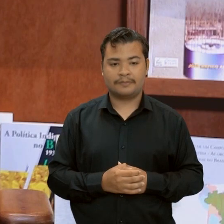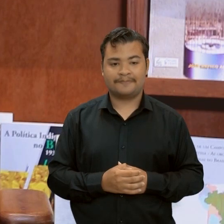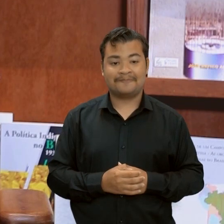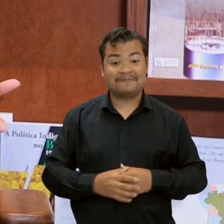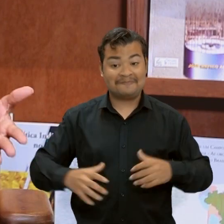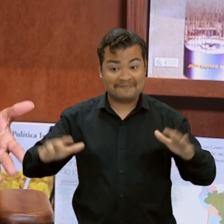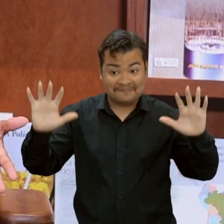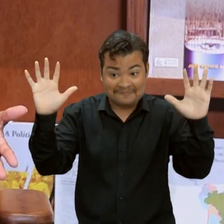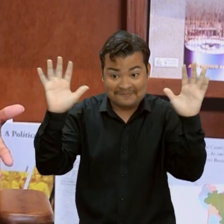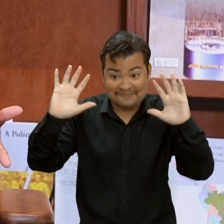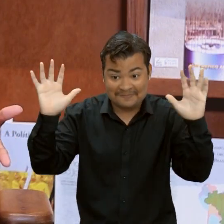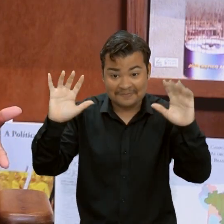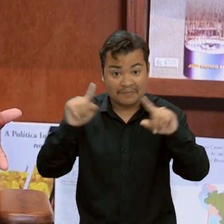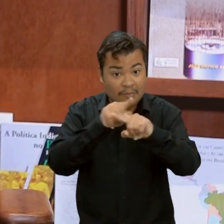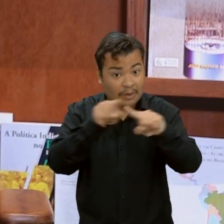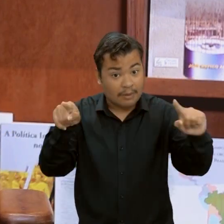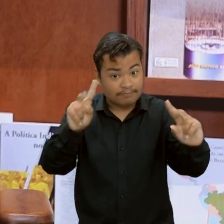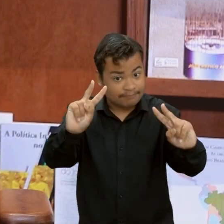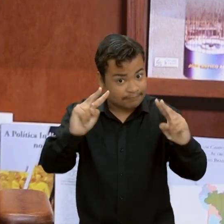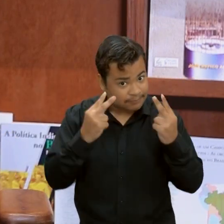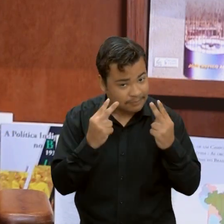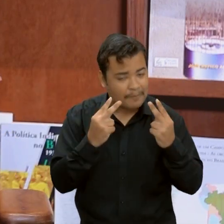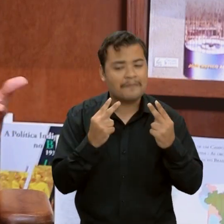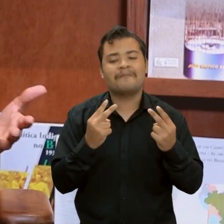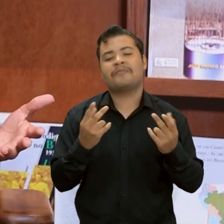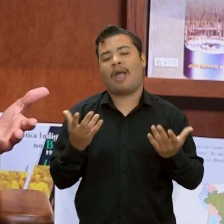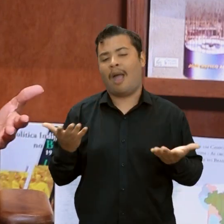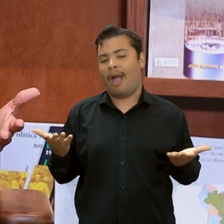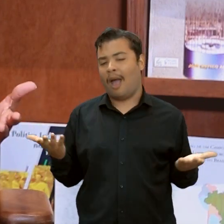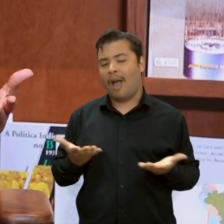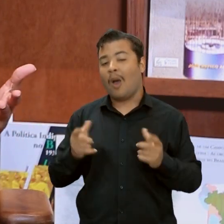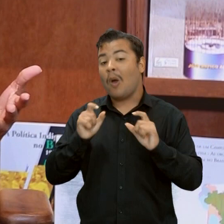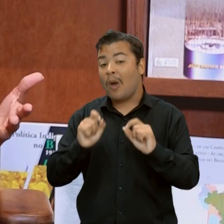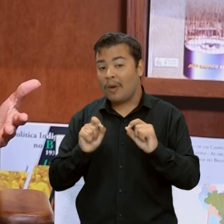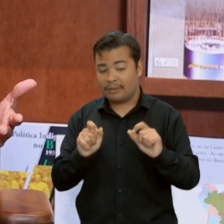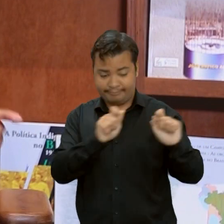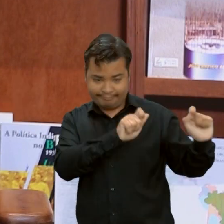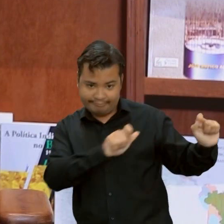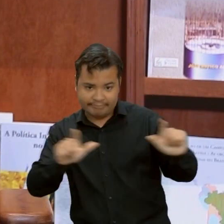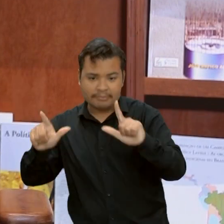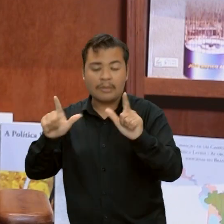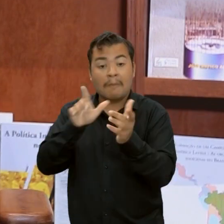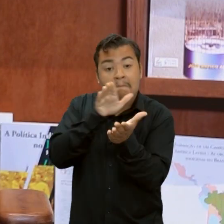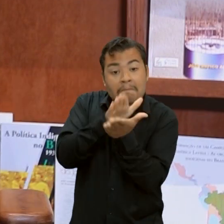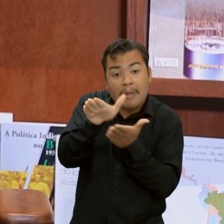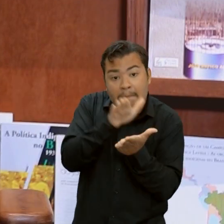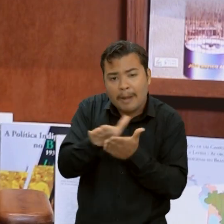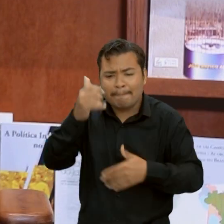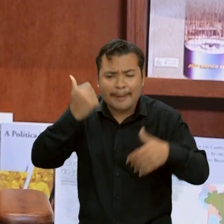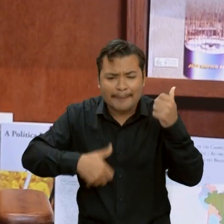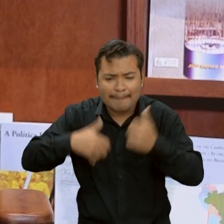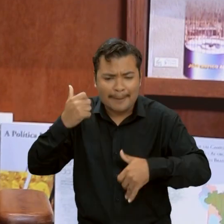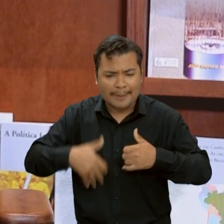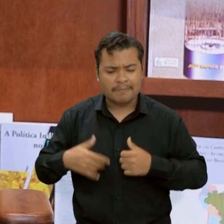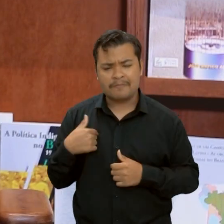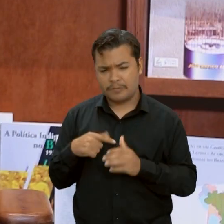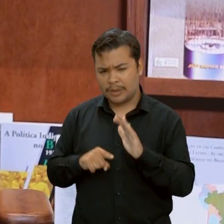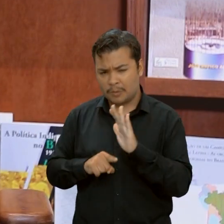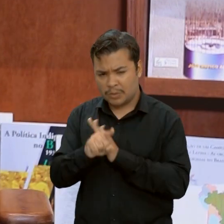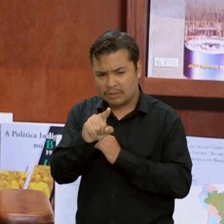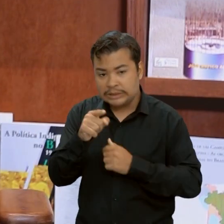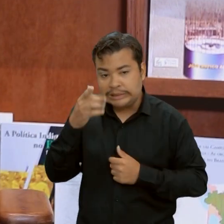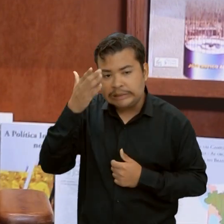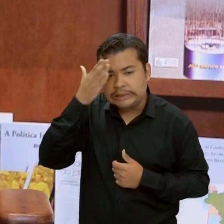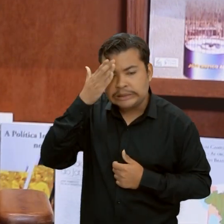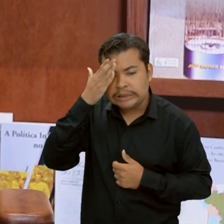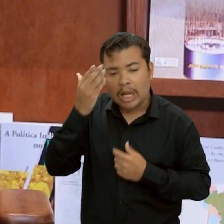Olá pra você que nos acompanha, chegou a hora do nosso quadro Publicações e eu começo te perguntando, você sabe